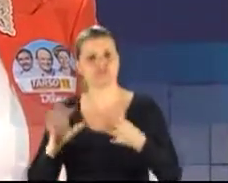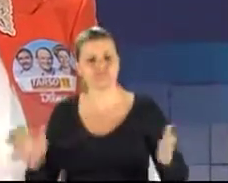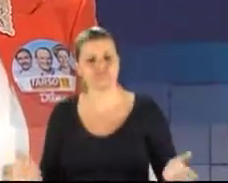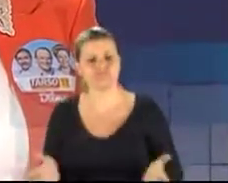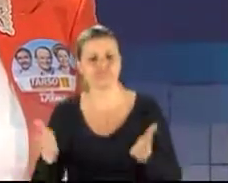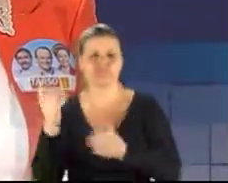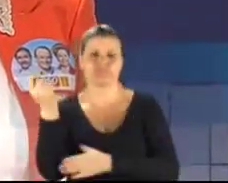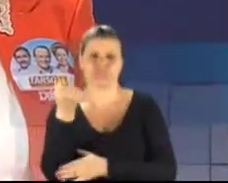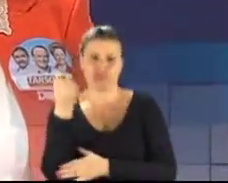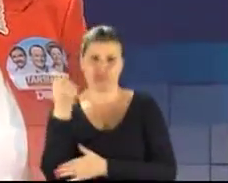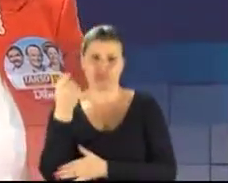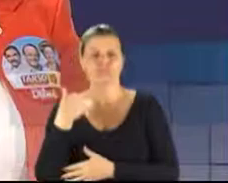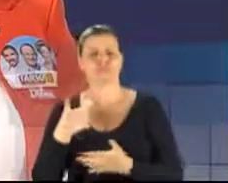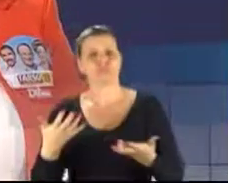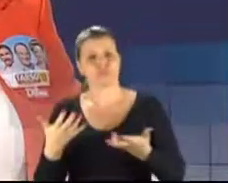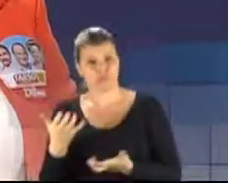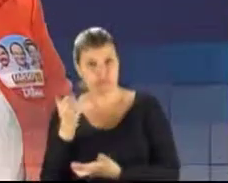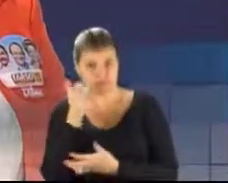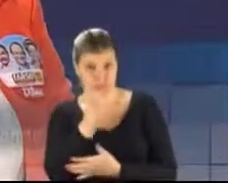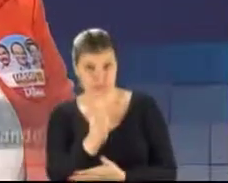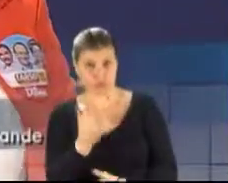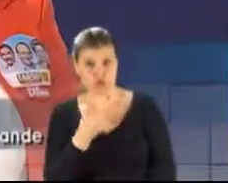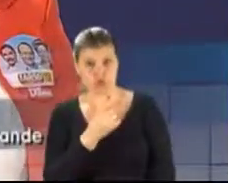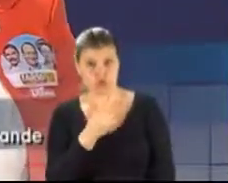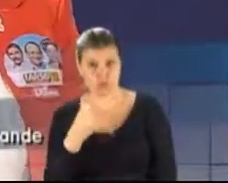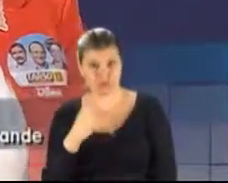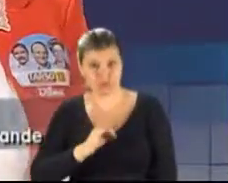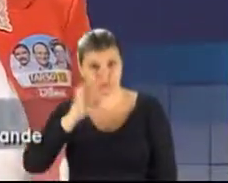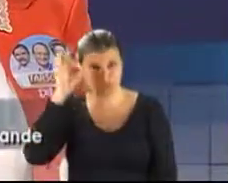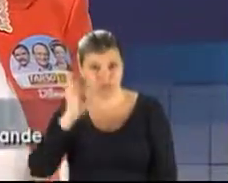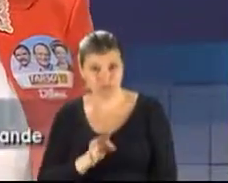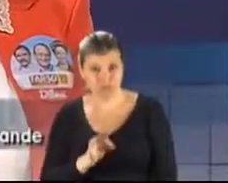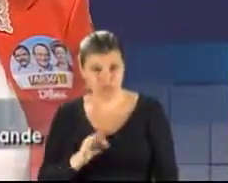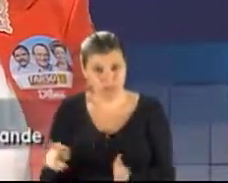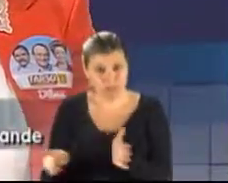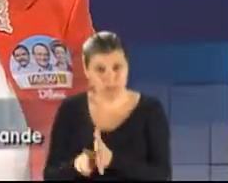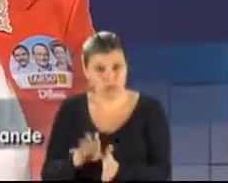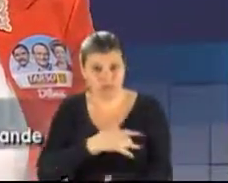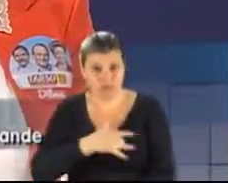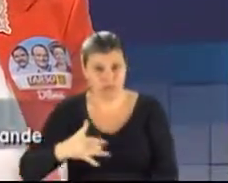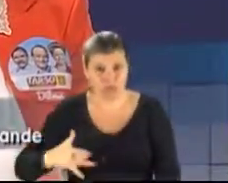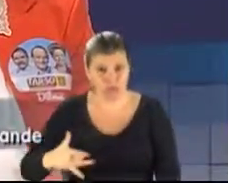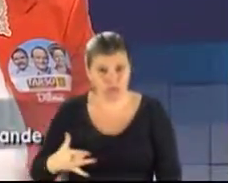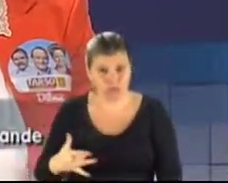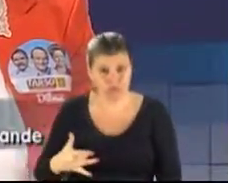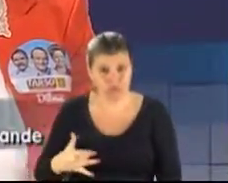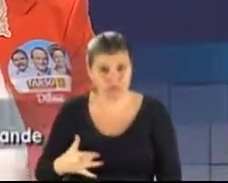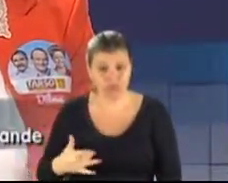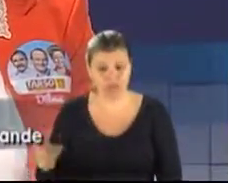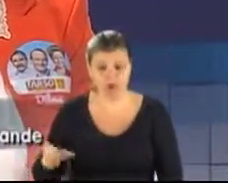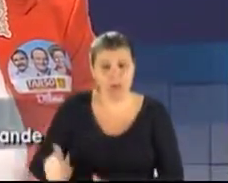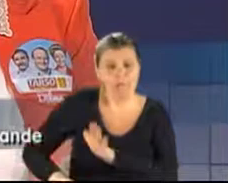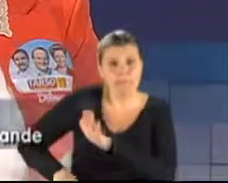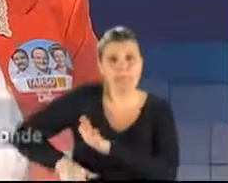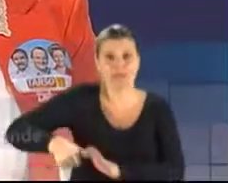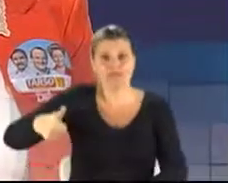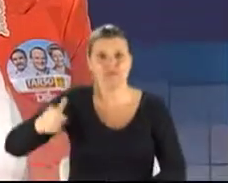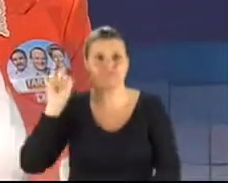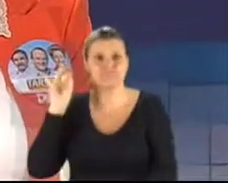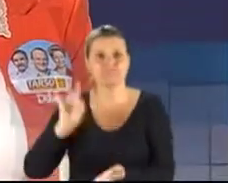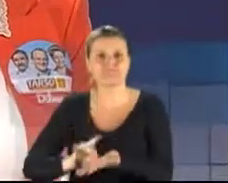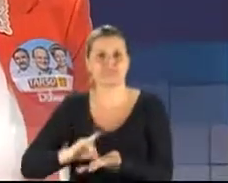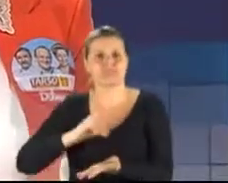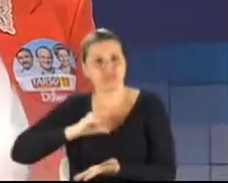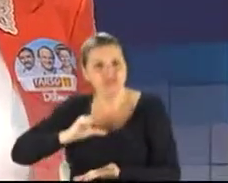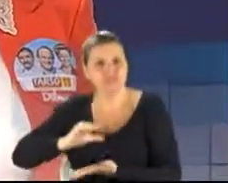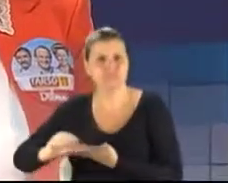quero te afirmar que os 12% da saúde, hoje aplicados pela primeira vez na história do Rio Grande